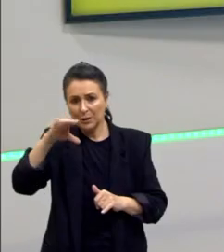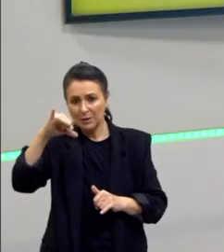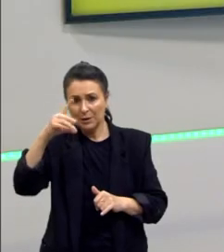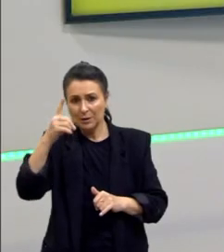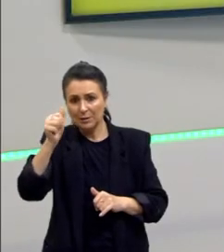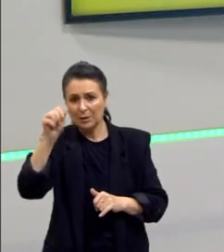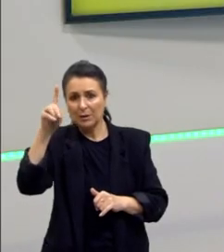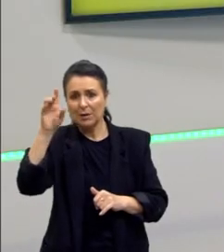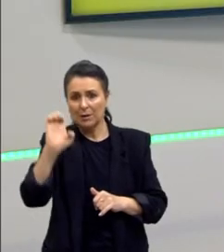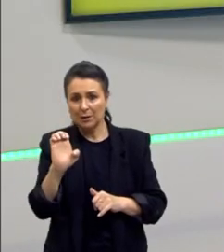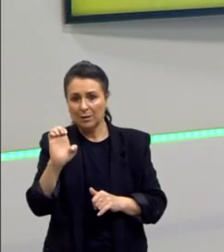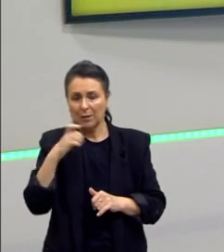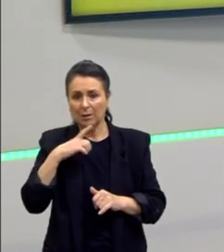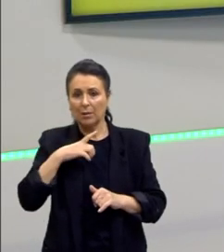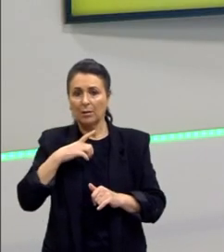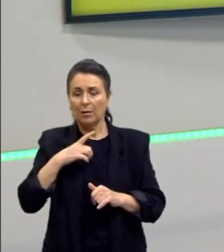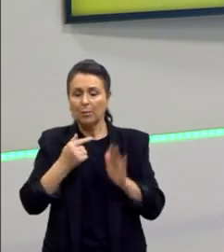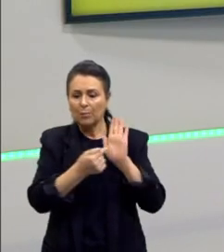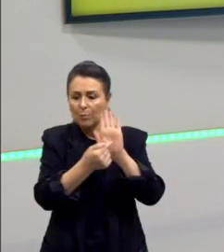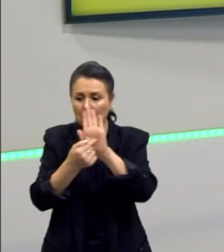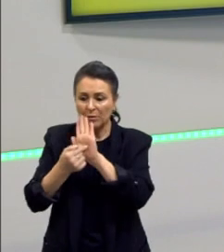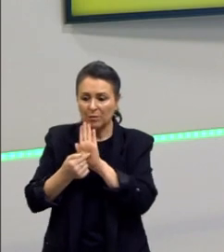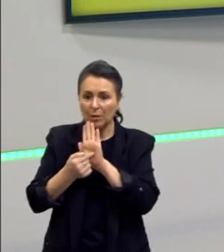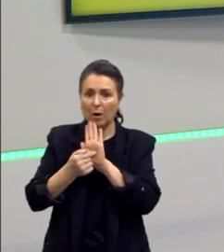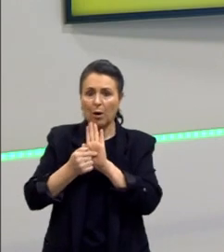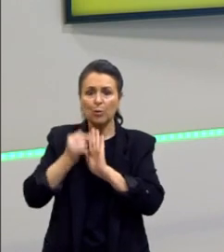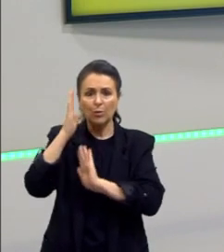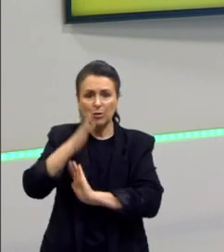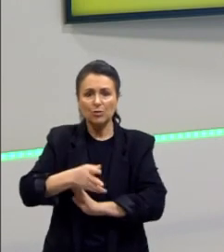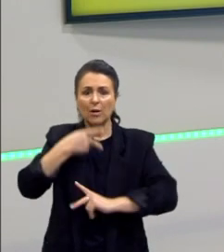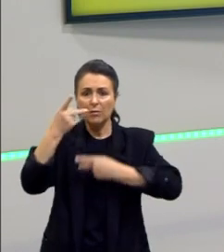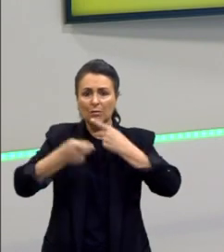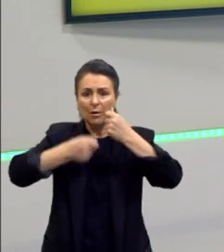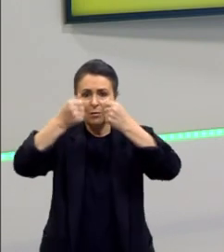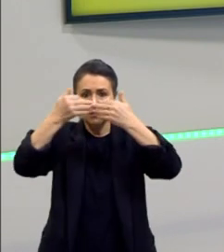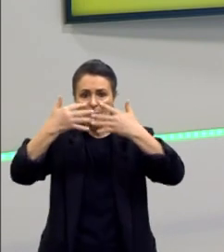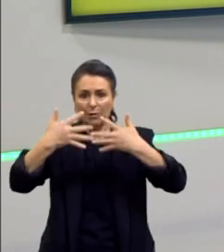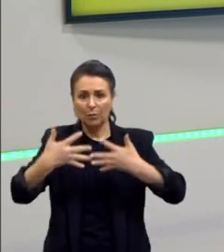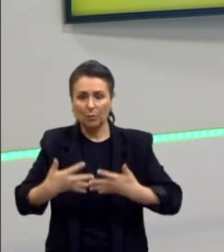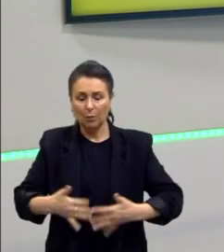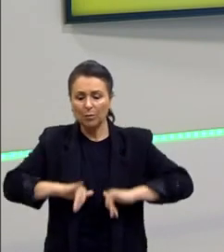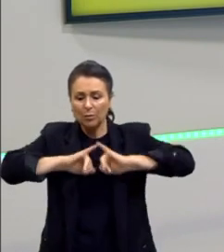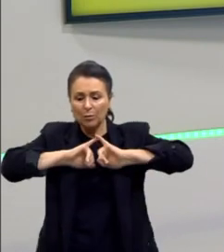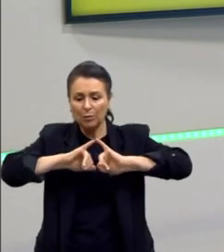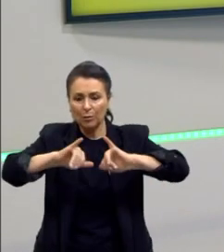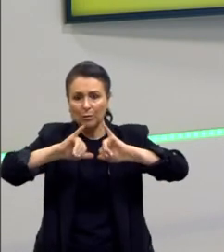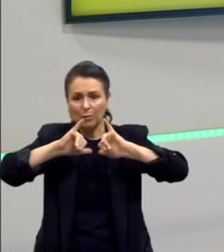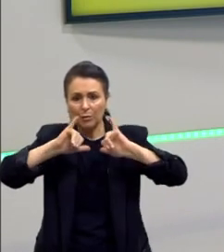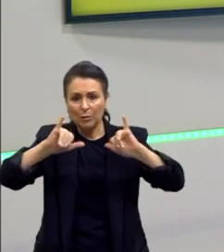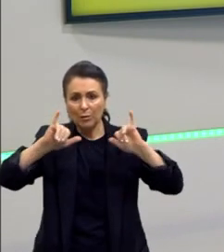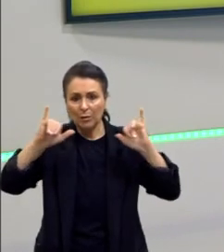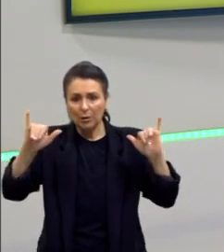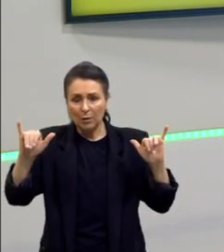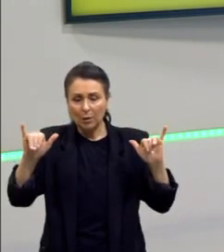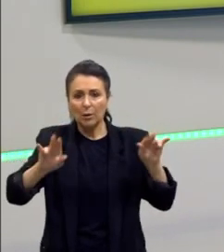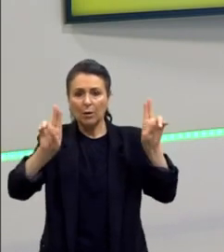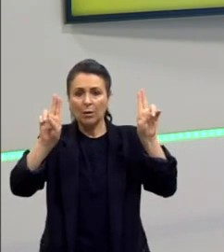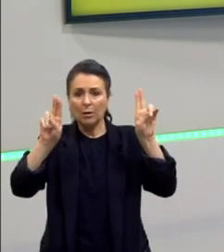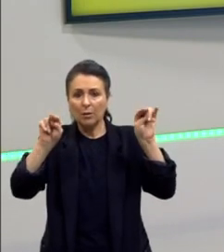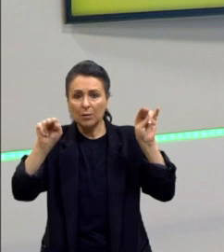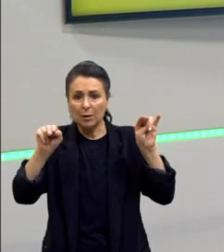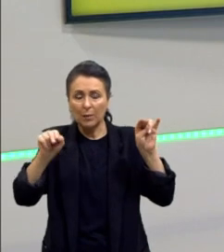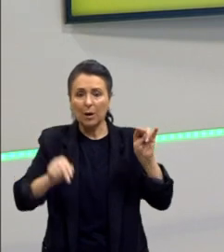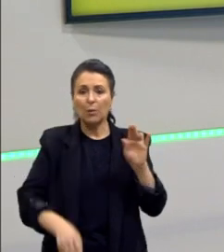referenciar o que já foi dito é isso. Eu estou falando de informação, eu estou falando de meio de comunicação e aí eu vou